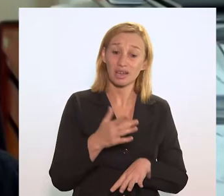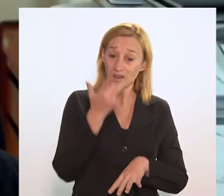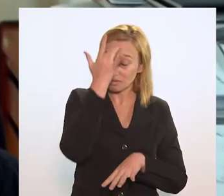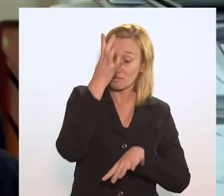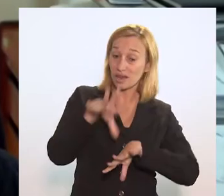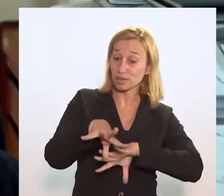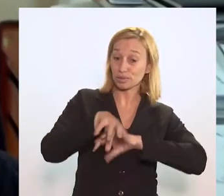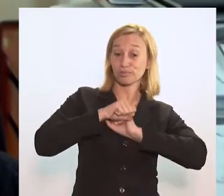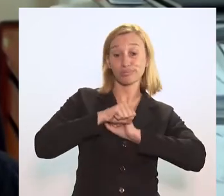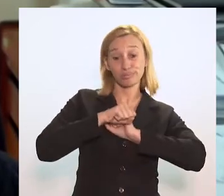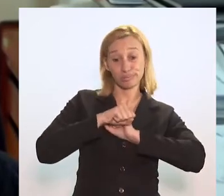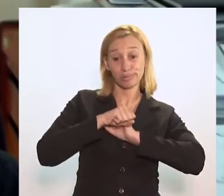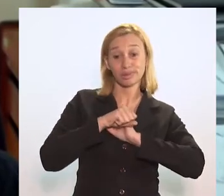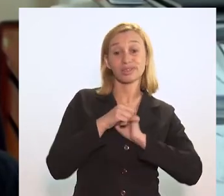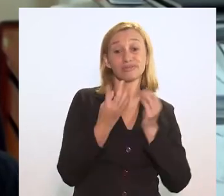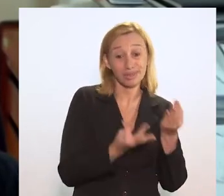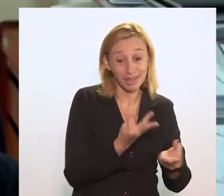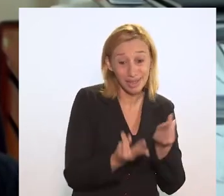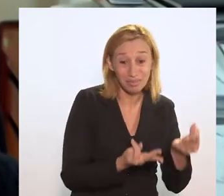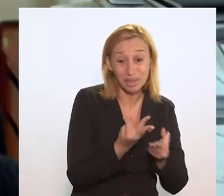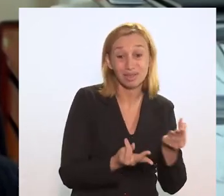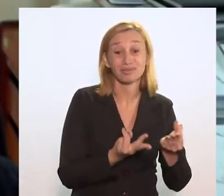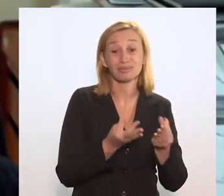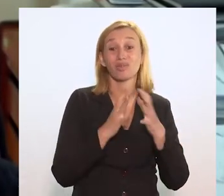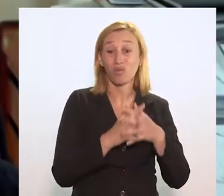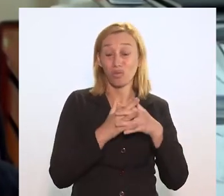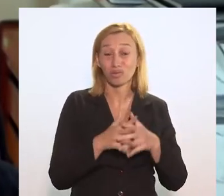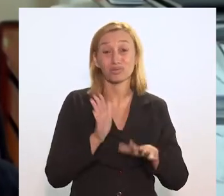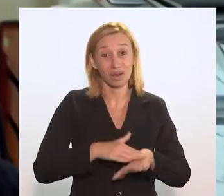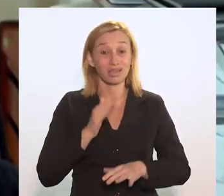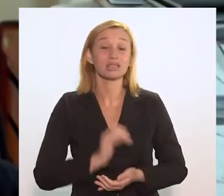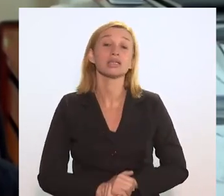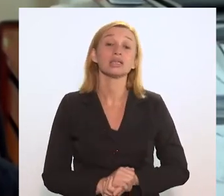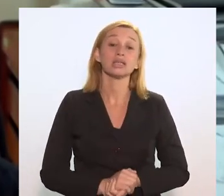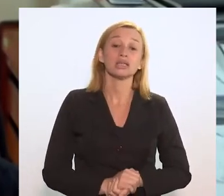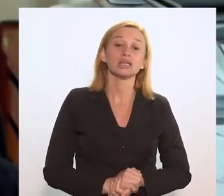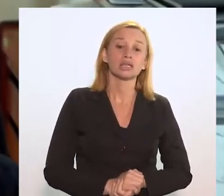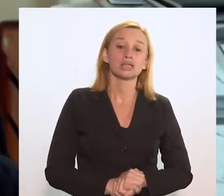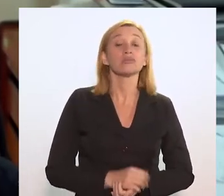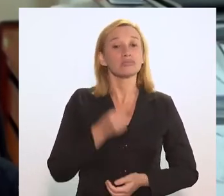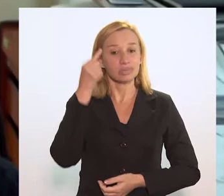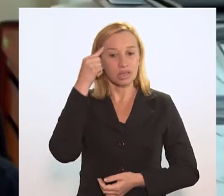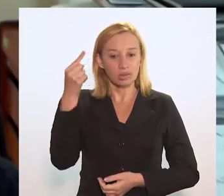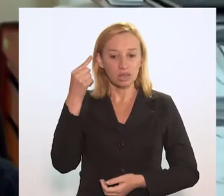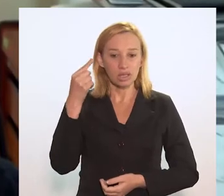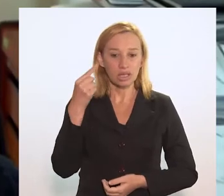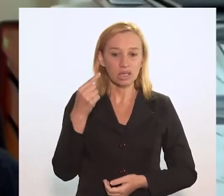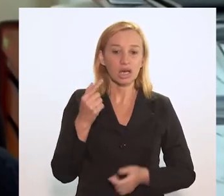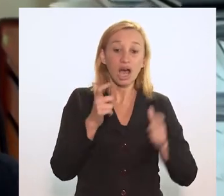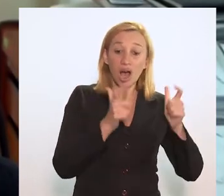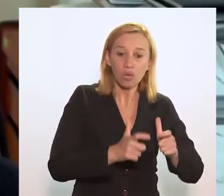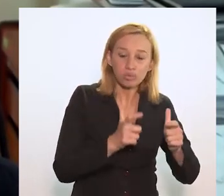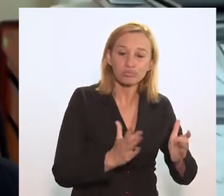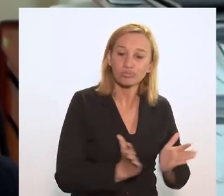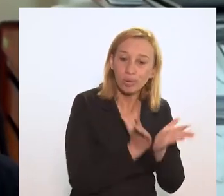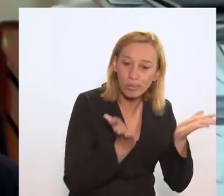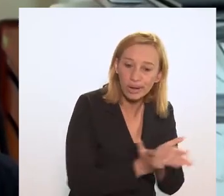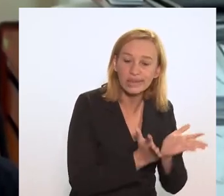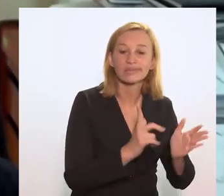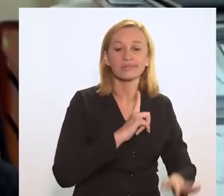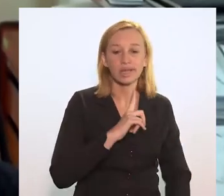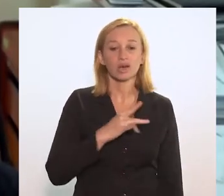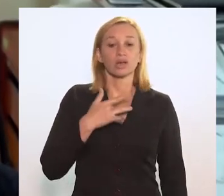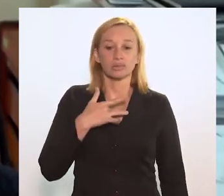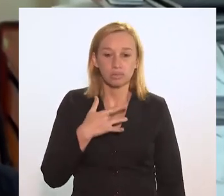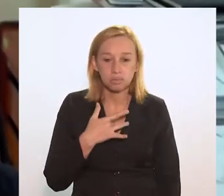e que a doença fique, o tratamento seja mais complicado. Para vocês terem uma ideia, onde tem pobreza, tem